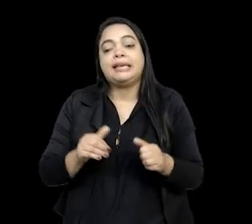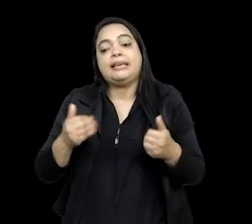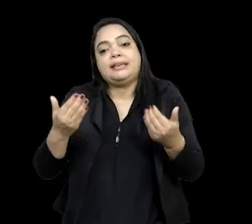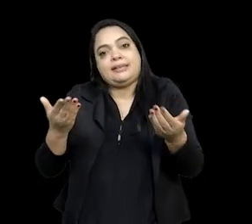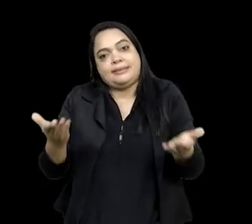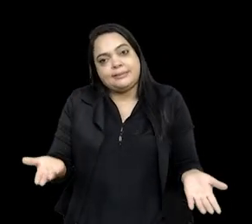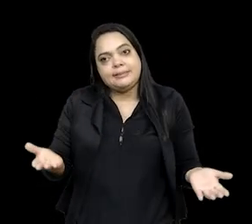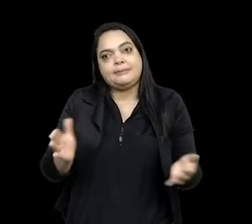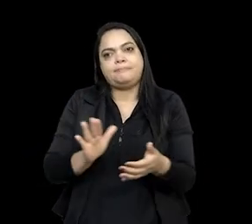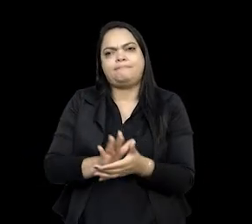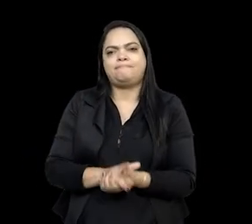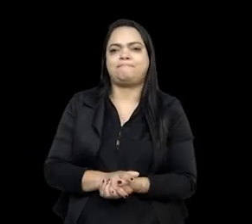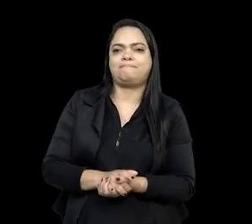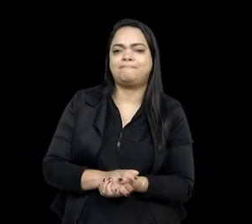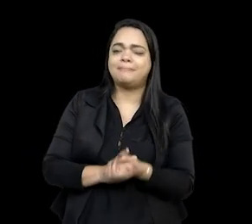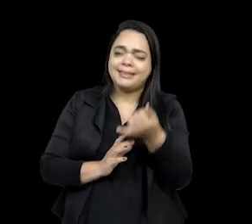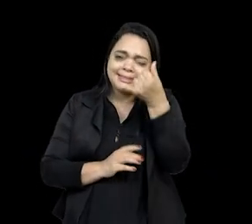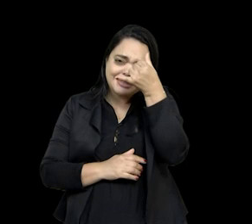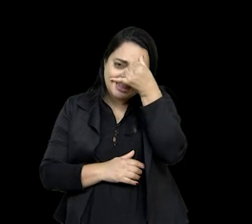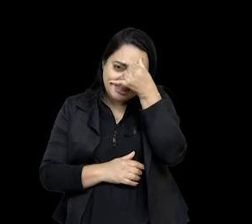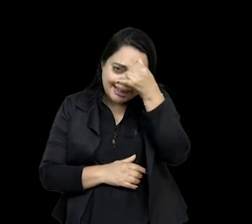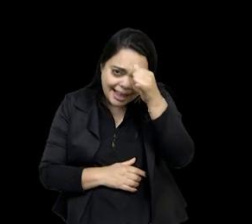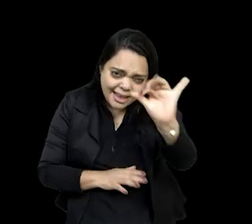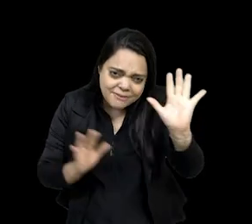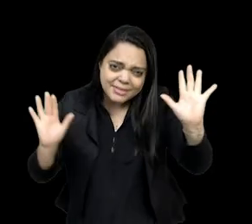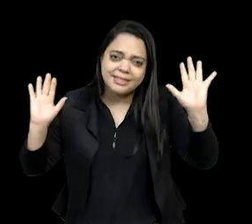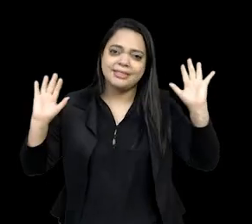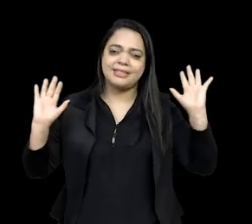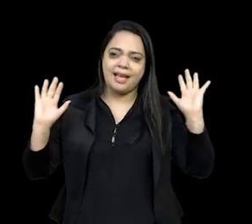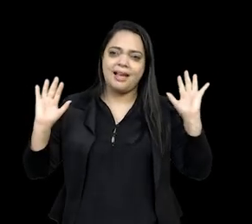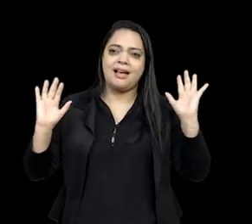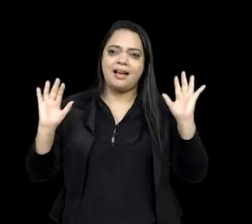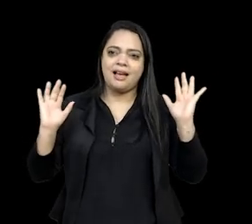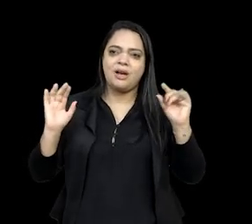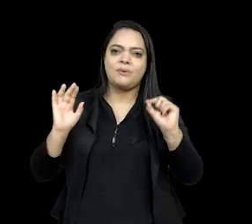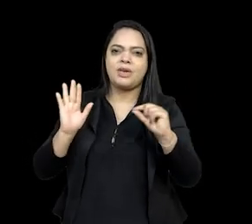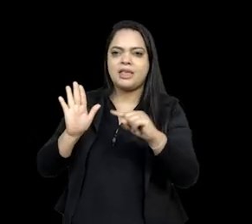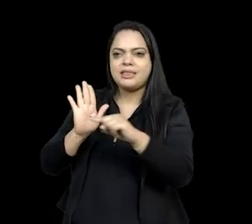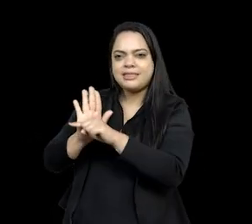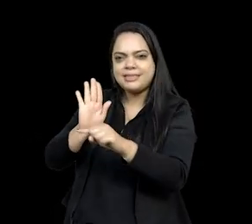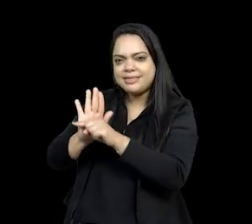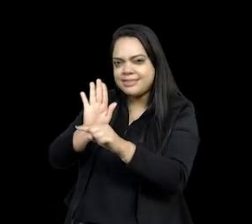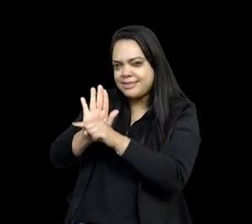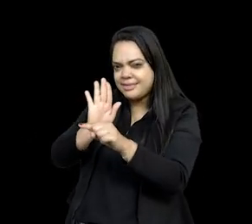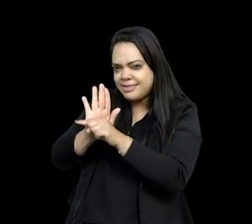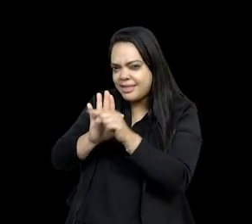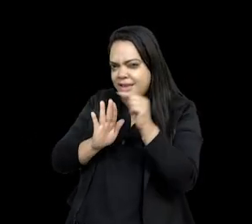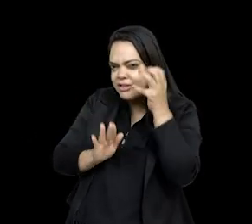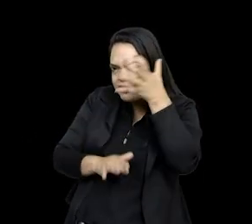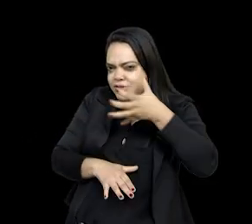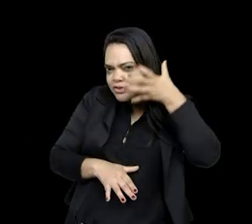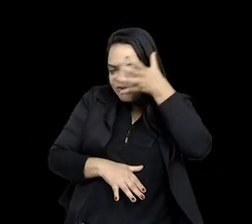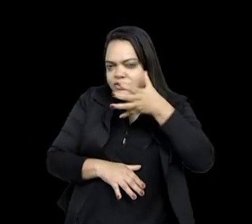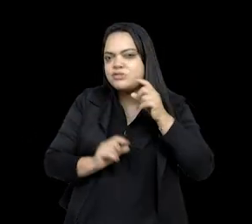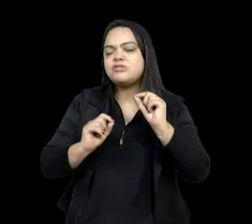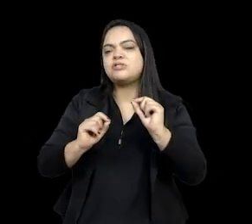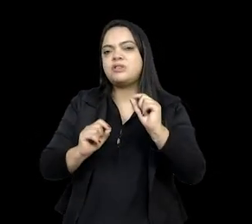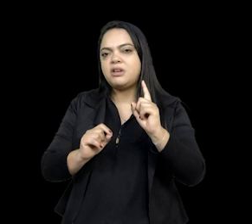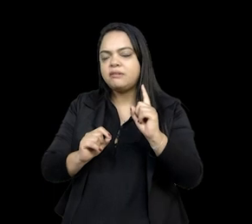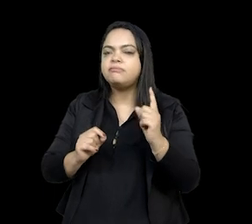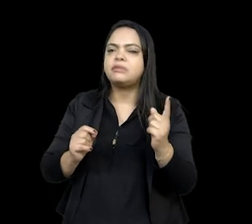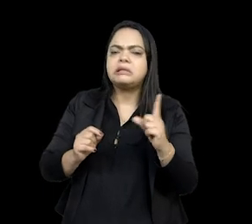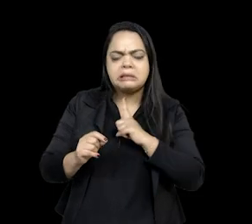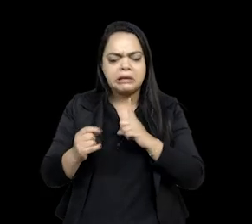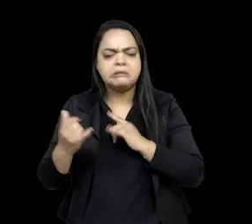eu acho que para evitar um pouco negacionismo, discursos desse tipo, a gente pode trabalhar com